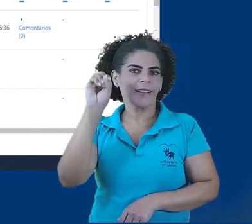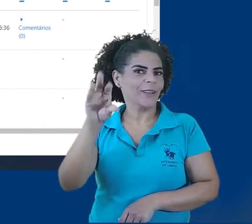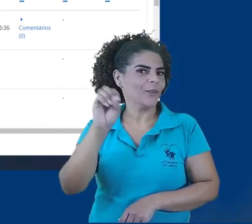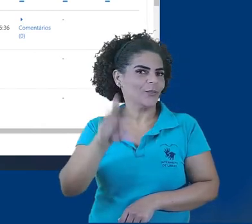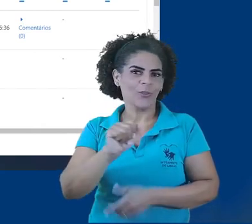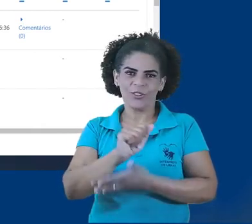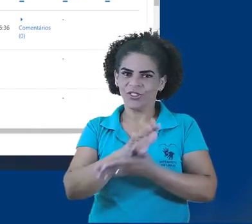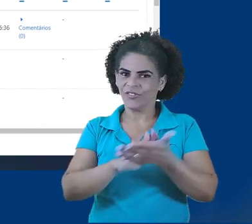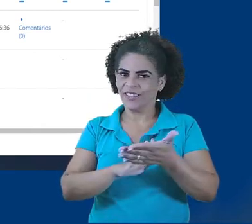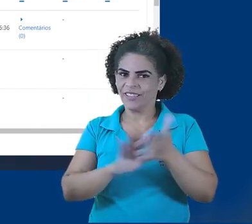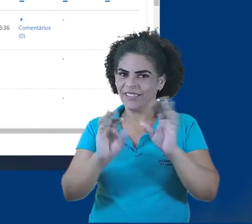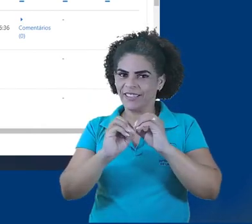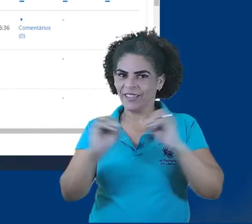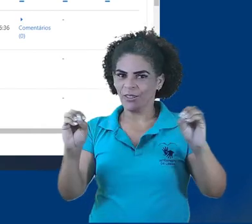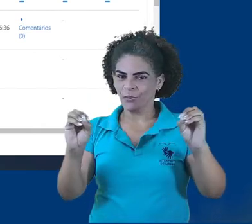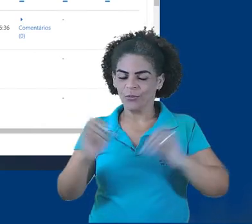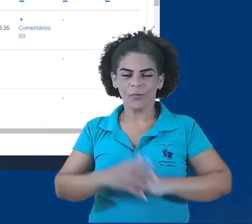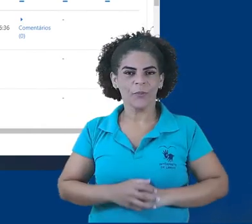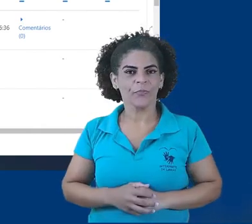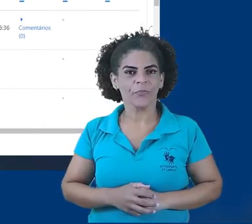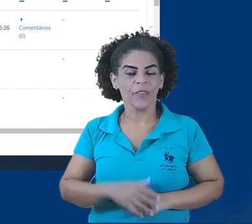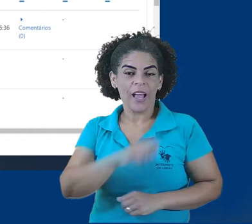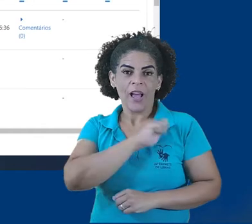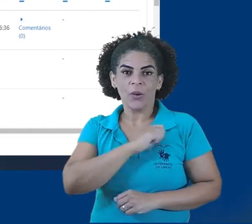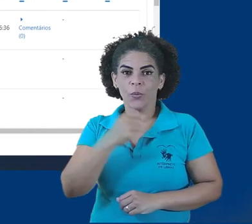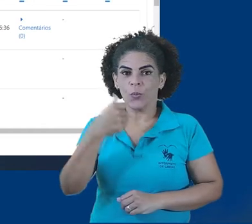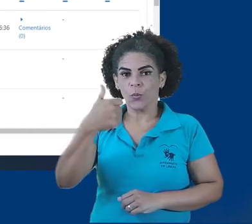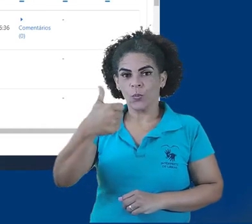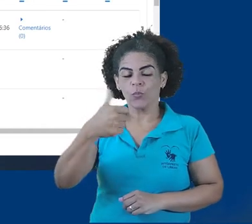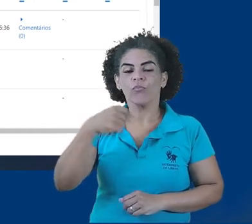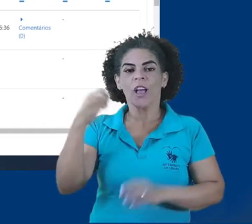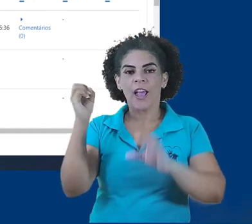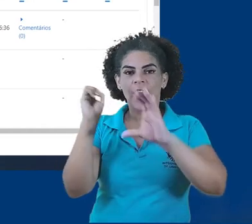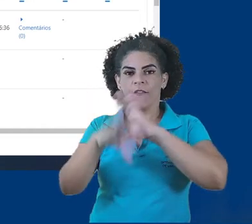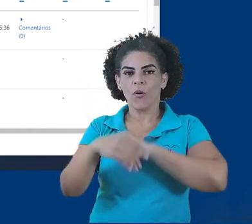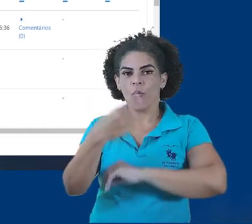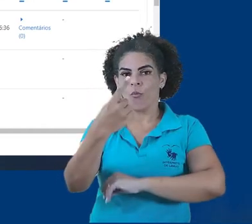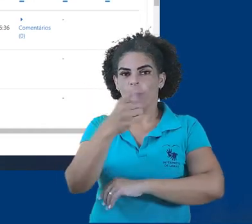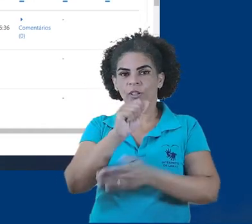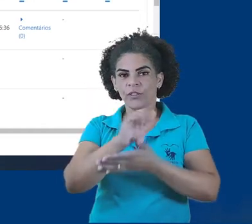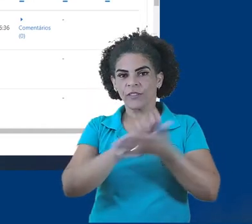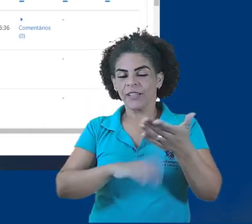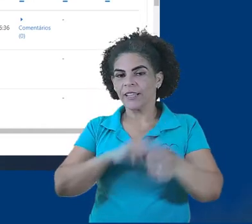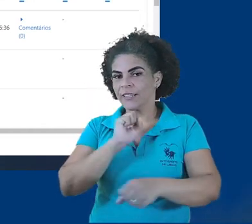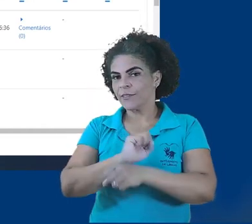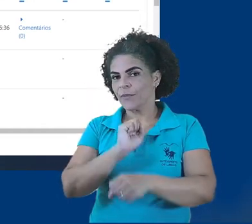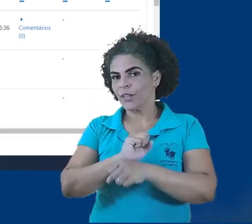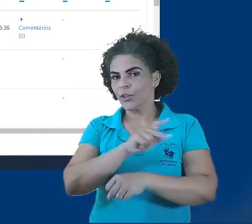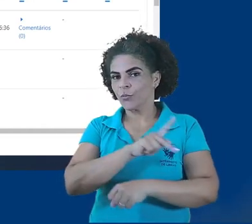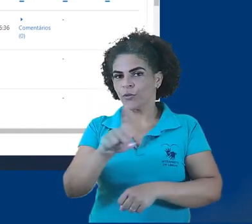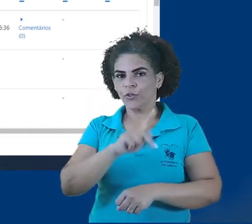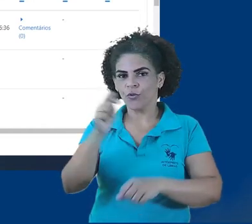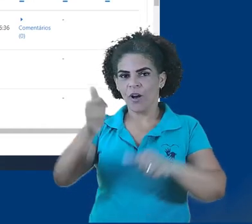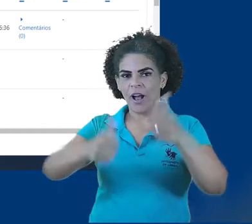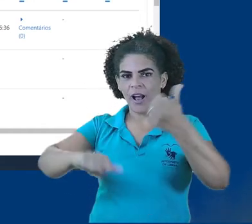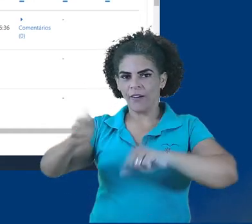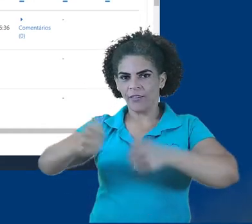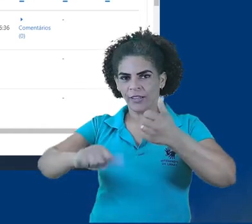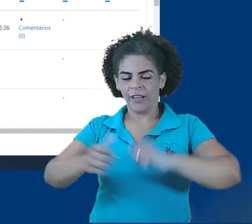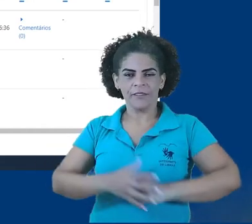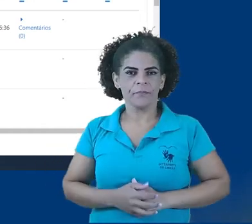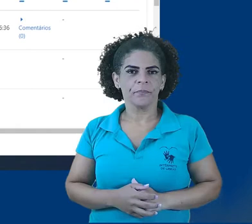não enviaram nenhuma tarefa. Aluno 1 enviou uma tarefa que espera a avaliação.